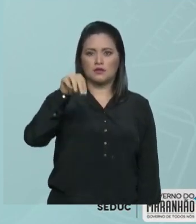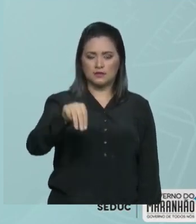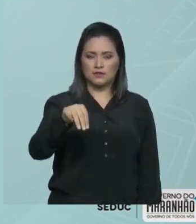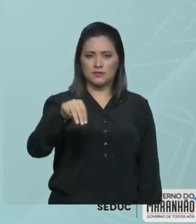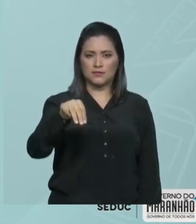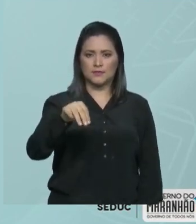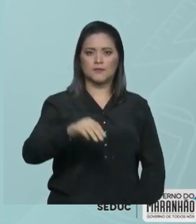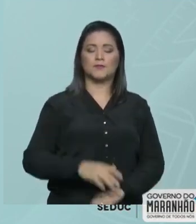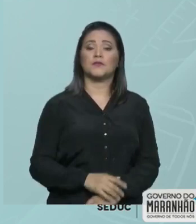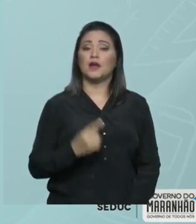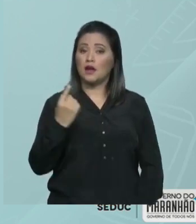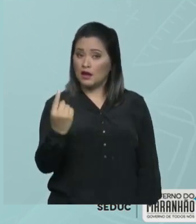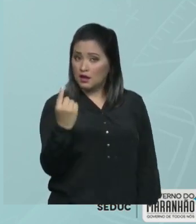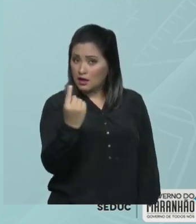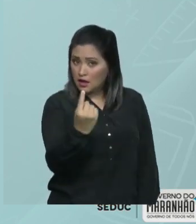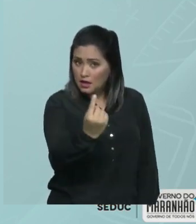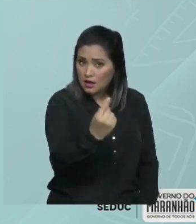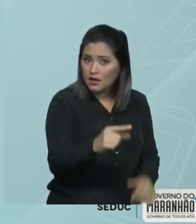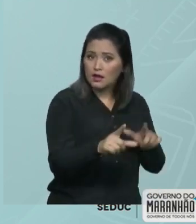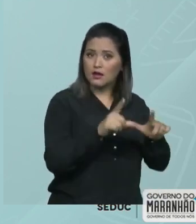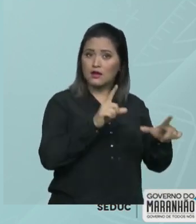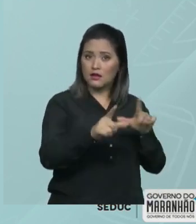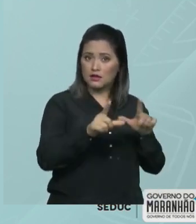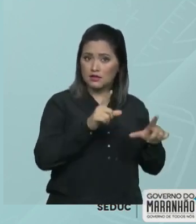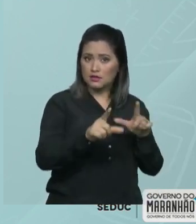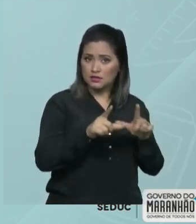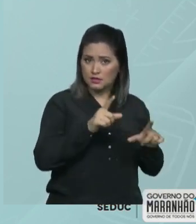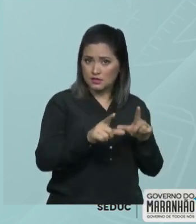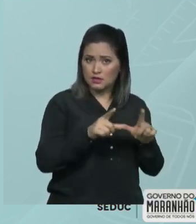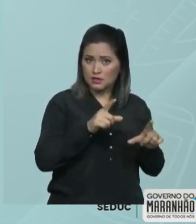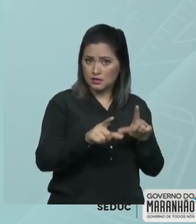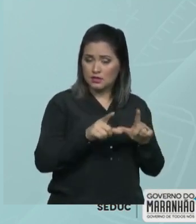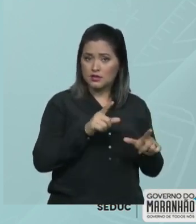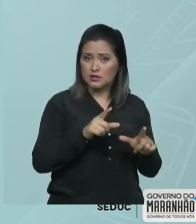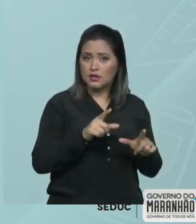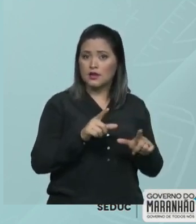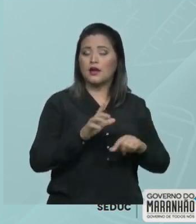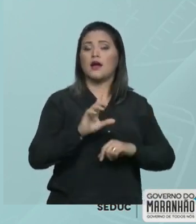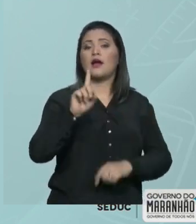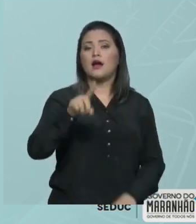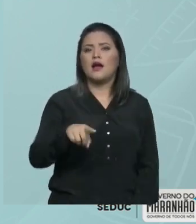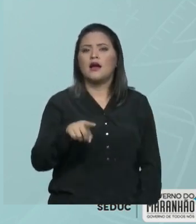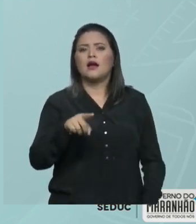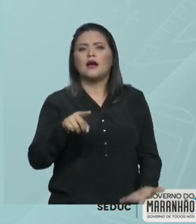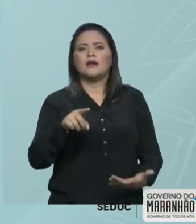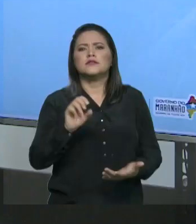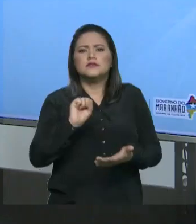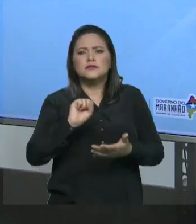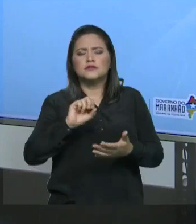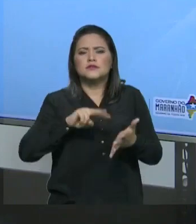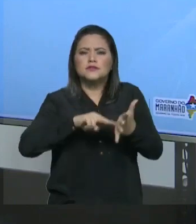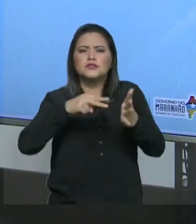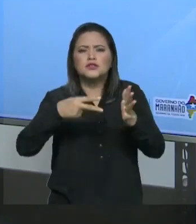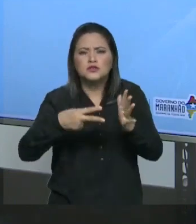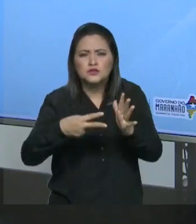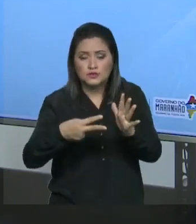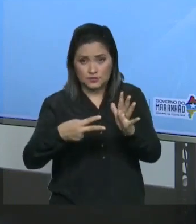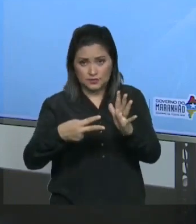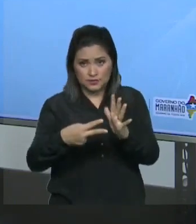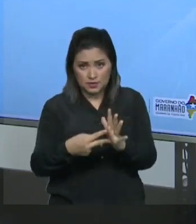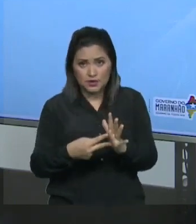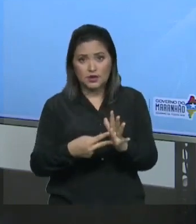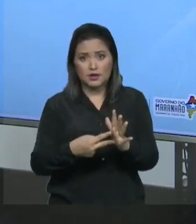Cada letra dessa é um símbolo romano e tem o seu valor dentro do nosso sistema.